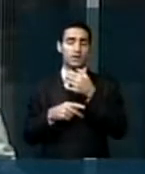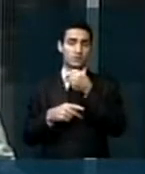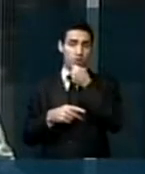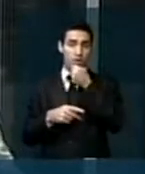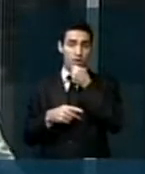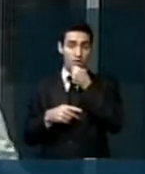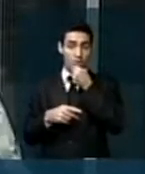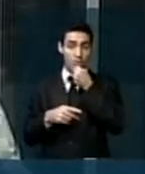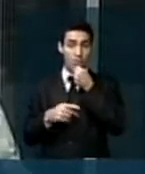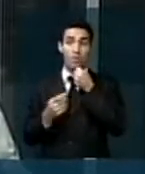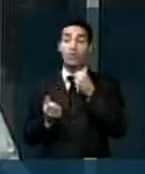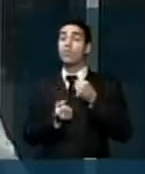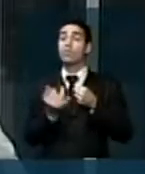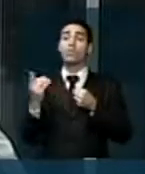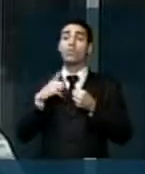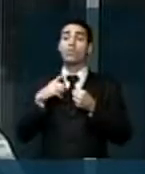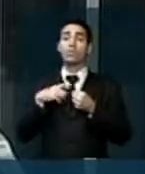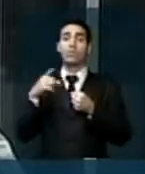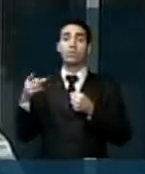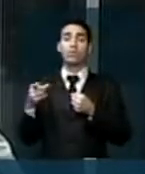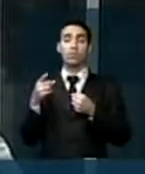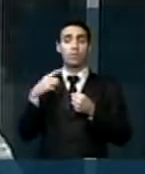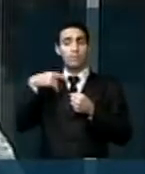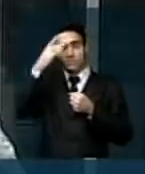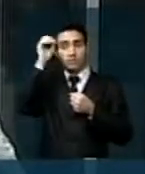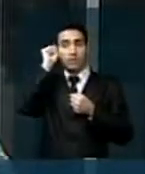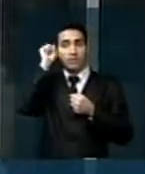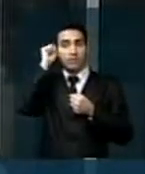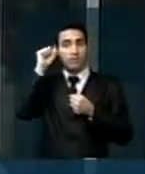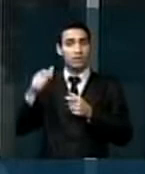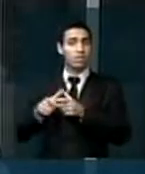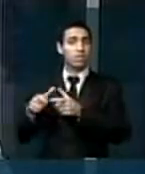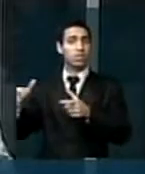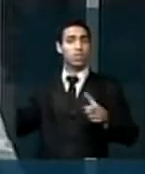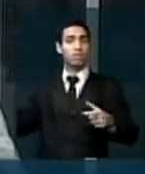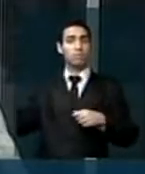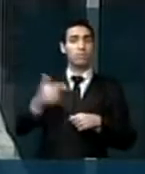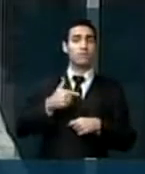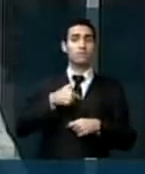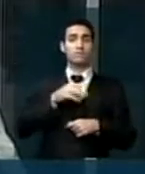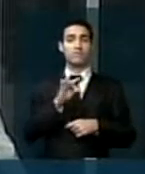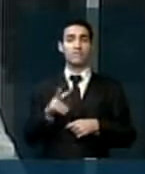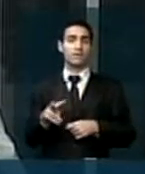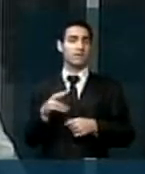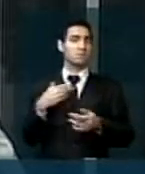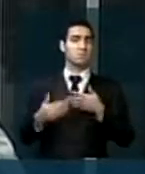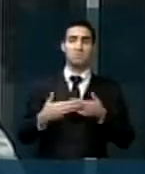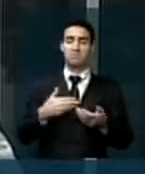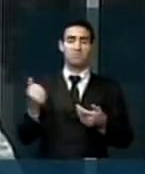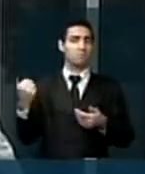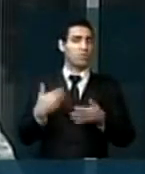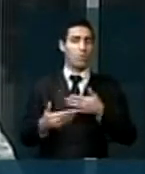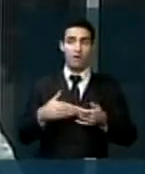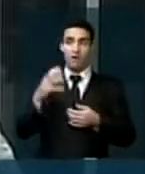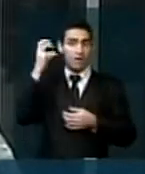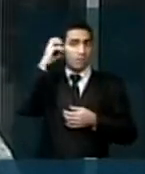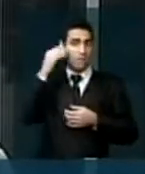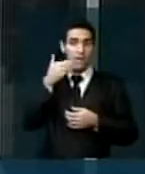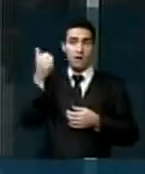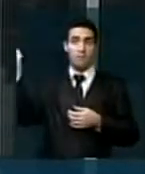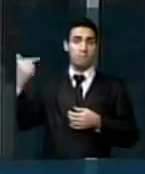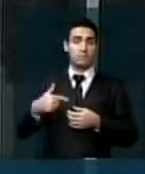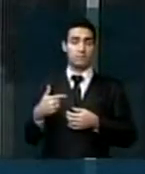supera o de qualquer outro meio de comunicação, segundo pesquisas realizadas. No que se refere a BERT,